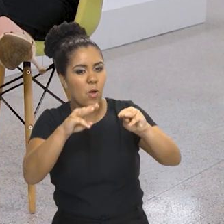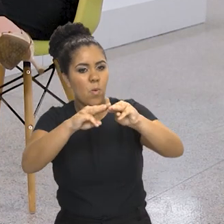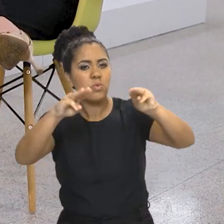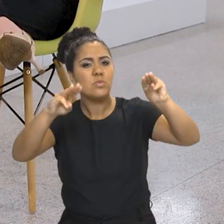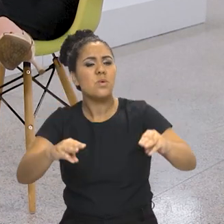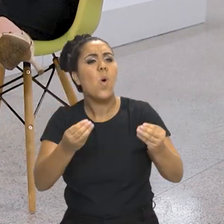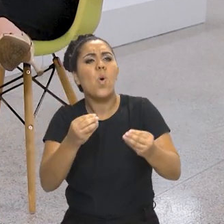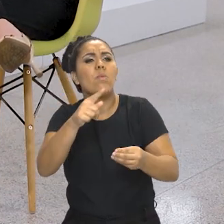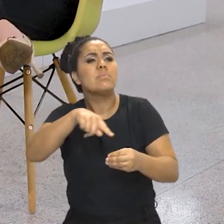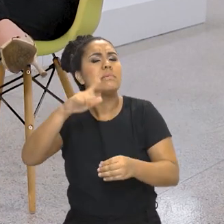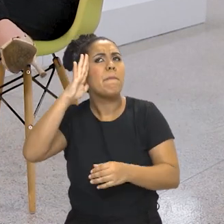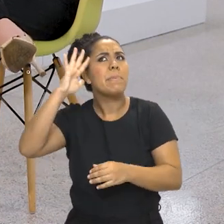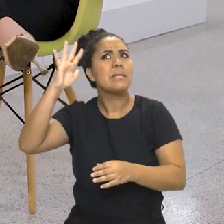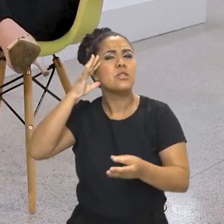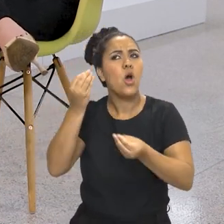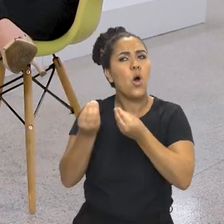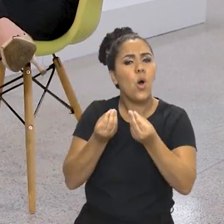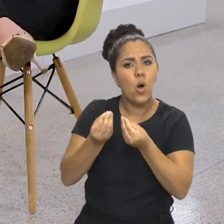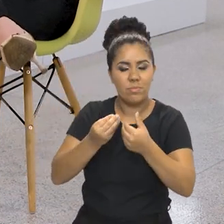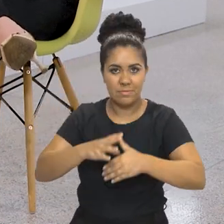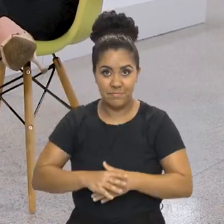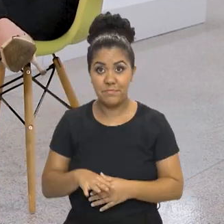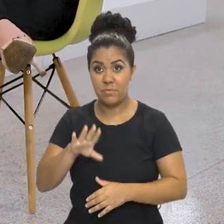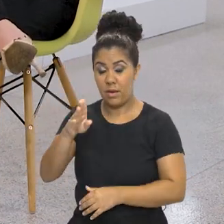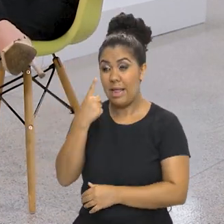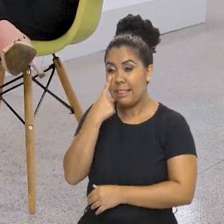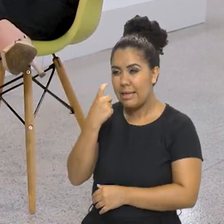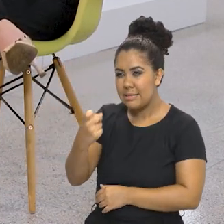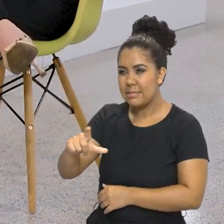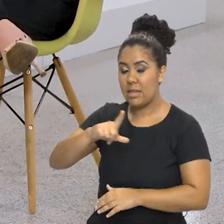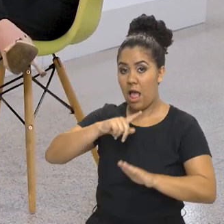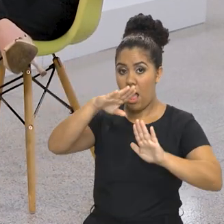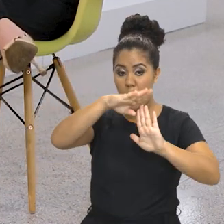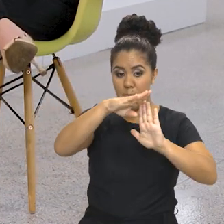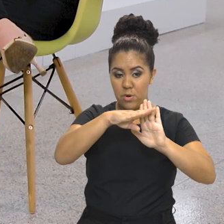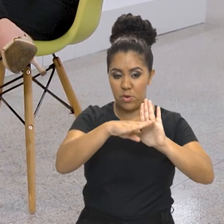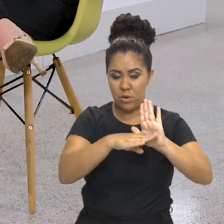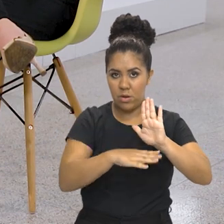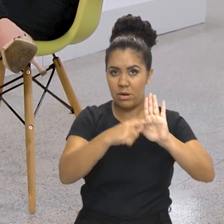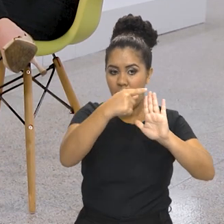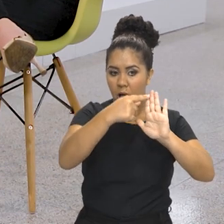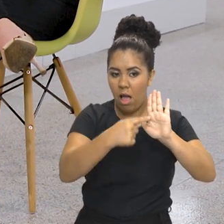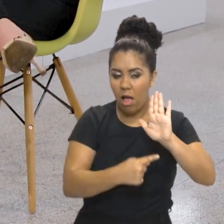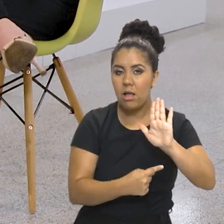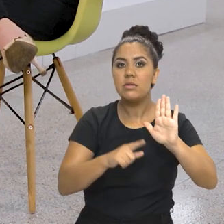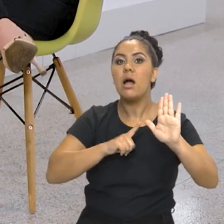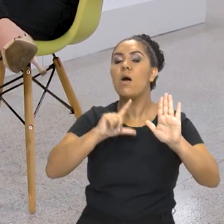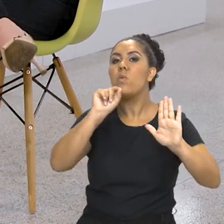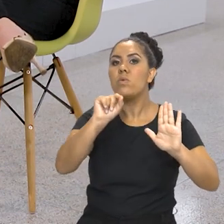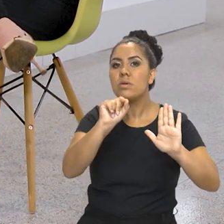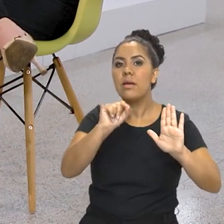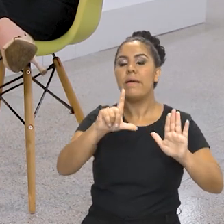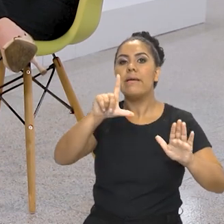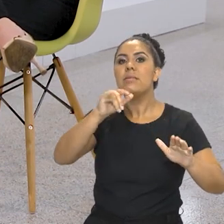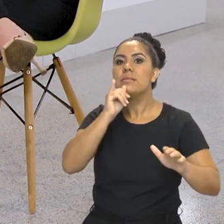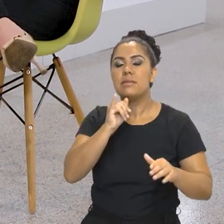Museus? Como é que foi pensado Uma coisa interessante é que a programação da Primavera, ela termina integrando a programação de secretarias